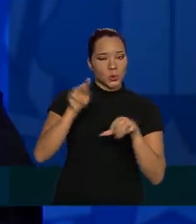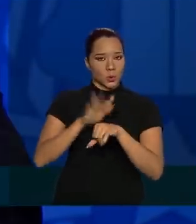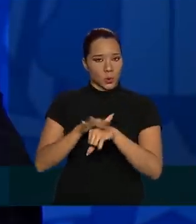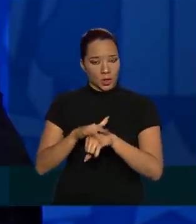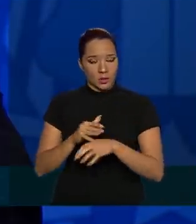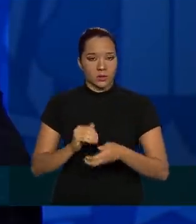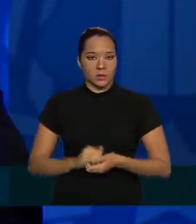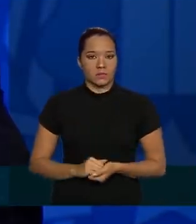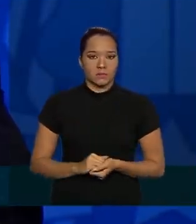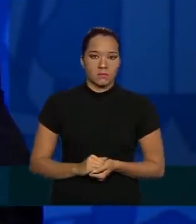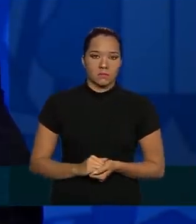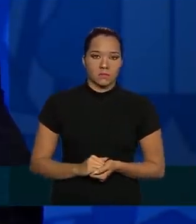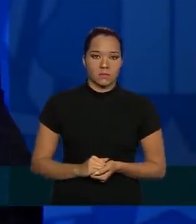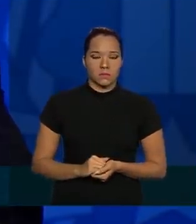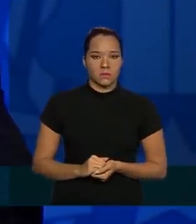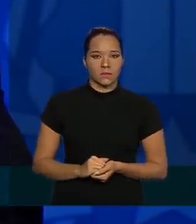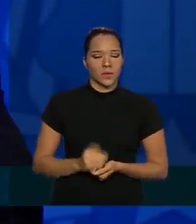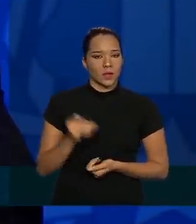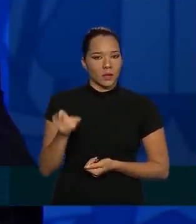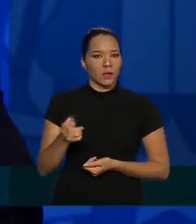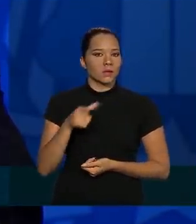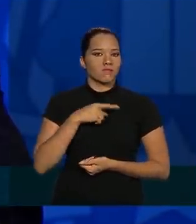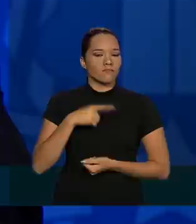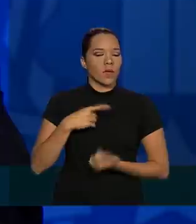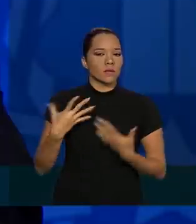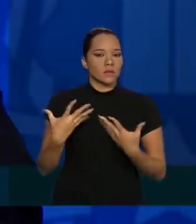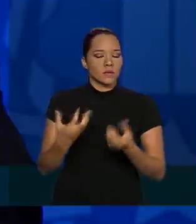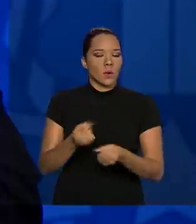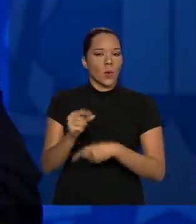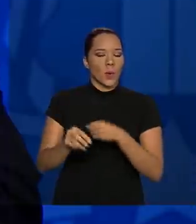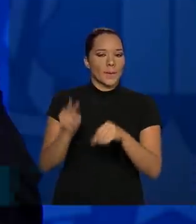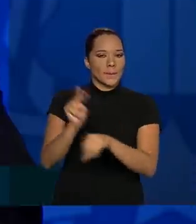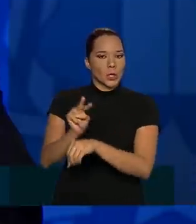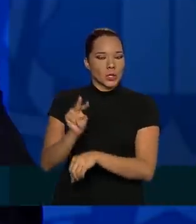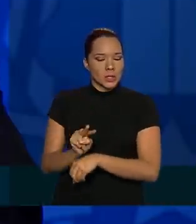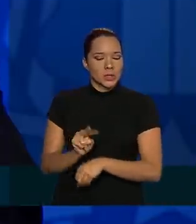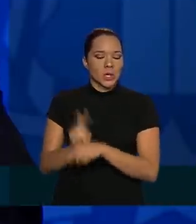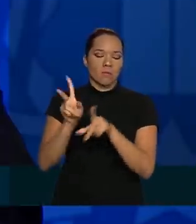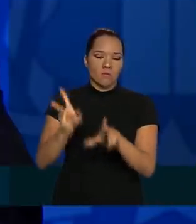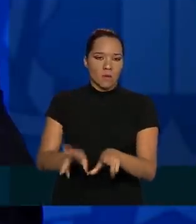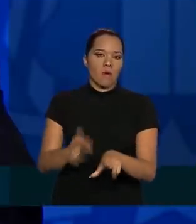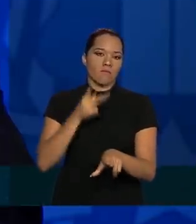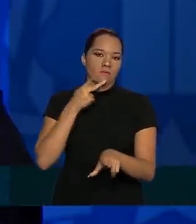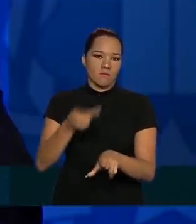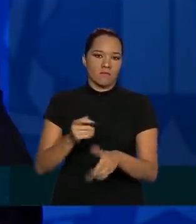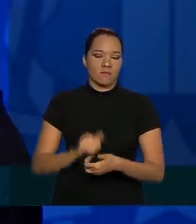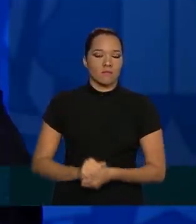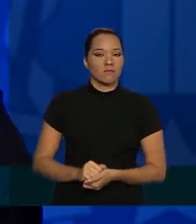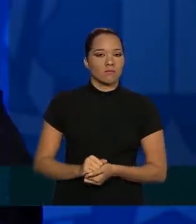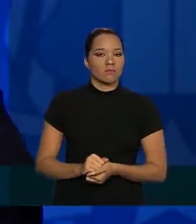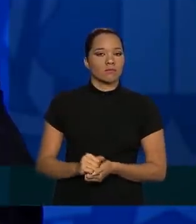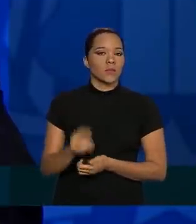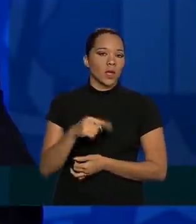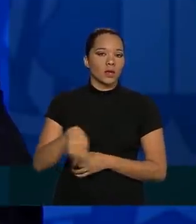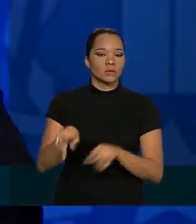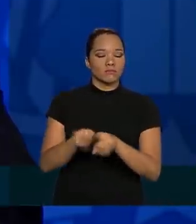eles estão adotando medidas de prevenção, conforme foi falado, eles estão